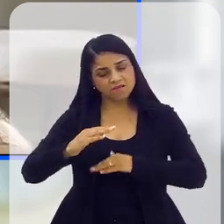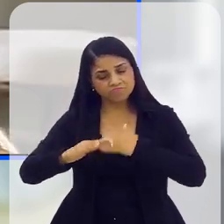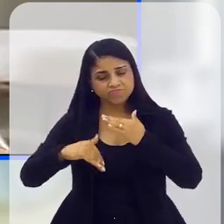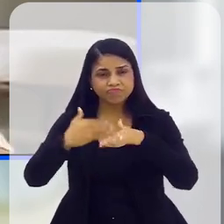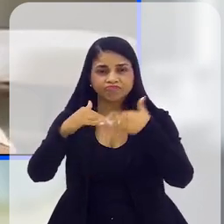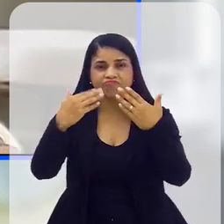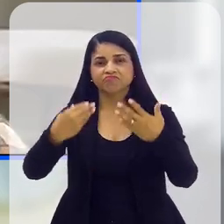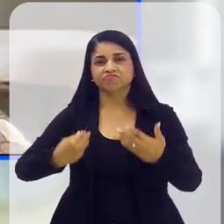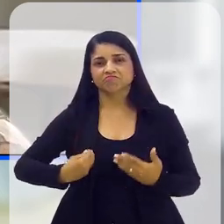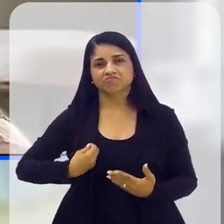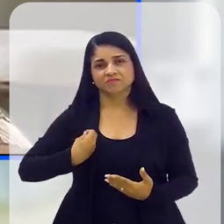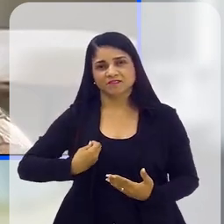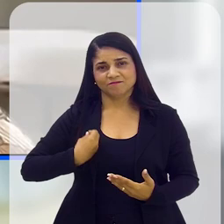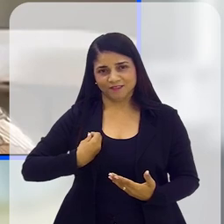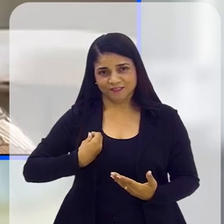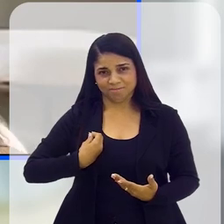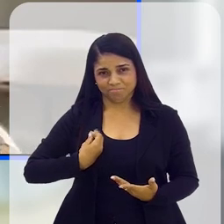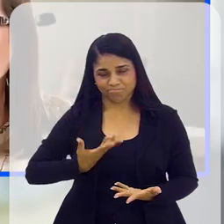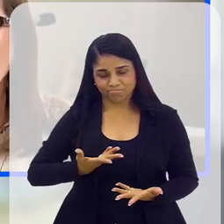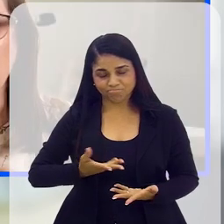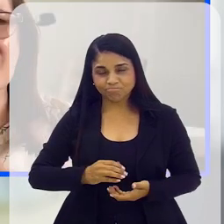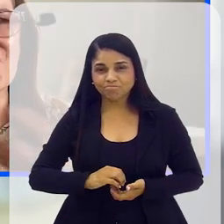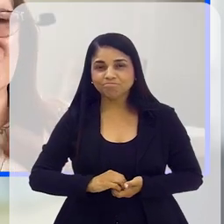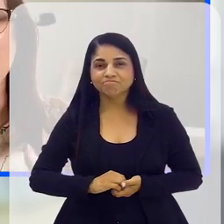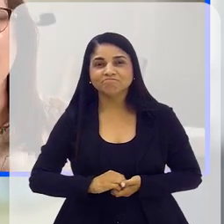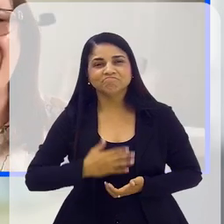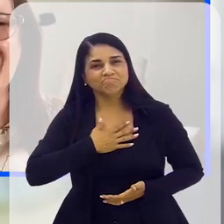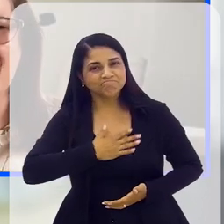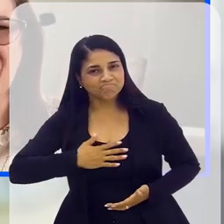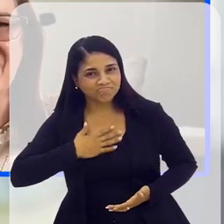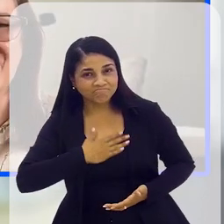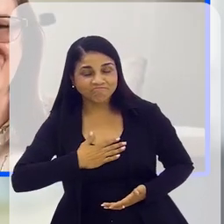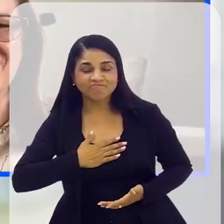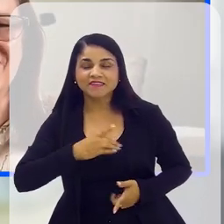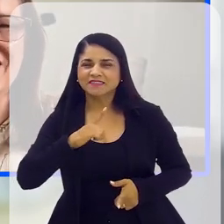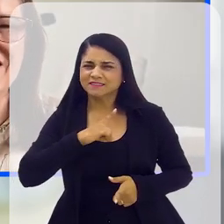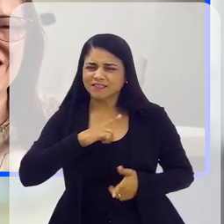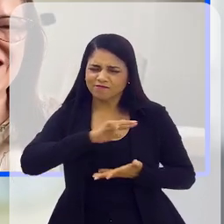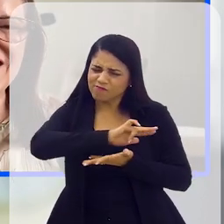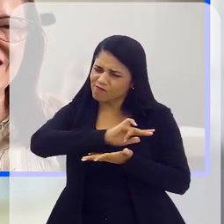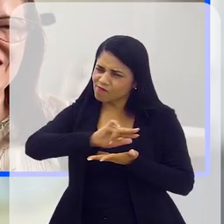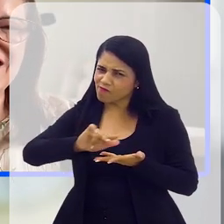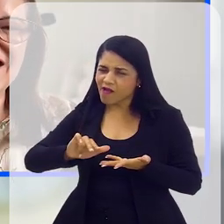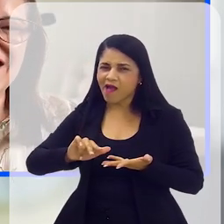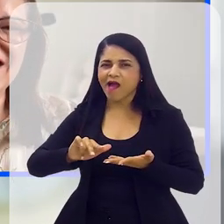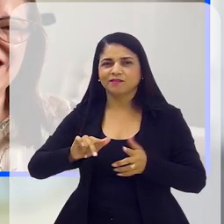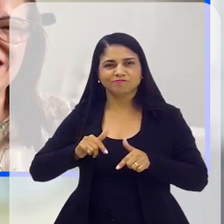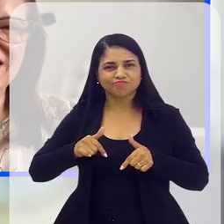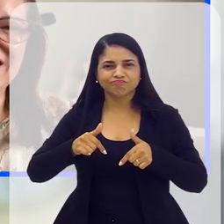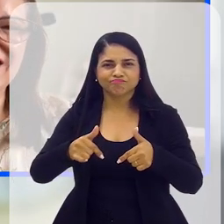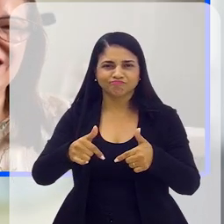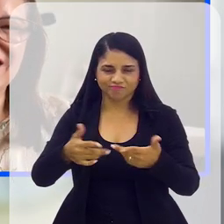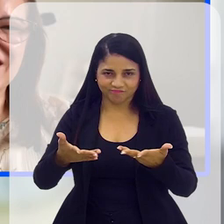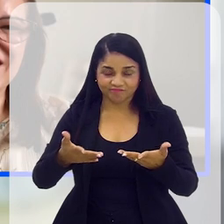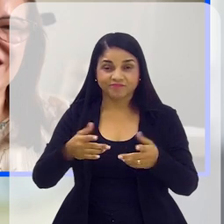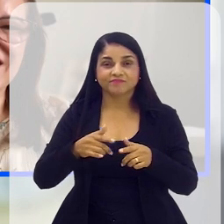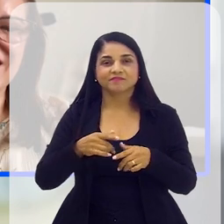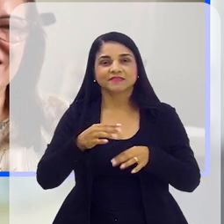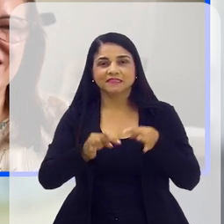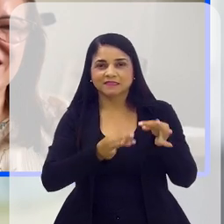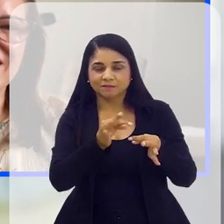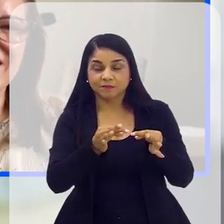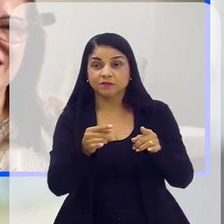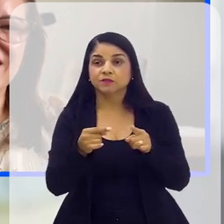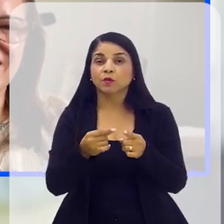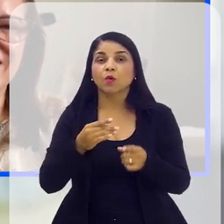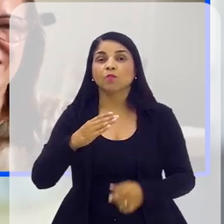melhor na vida, com mais satisfação também. Então, existem várias aplicações, né? Certo. E Márcio, como é que